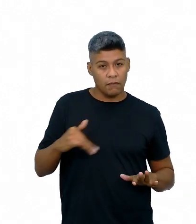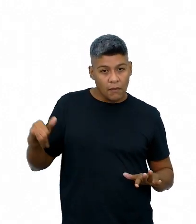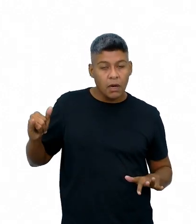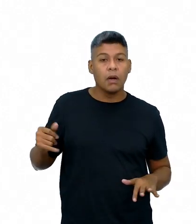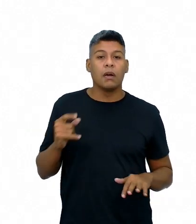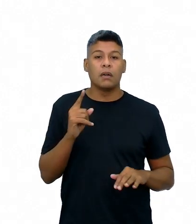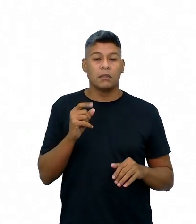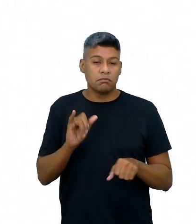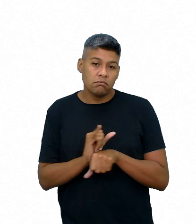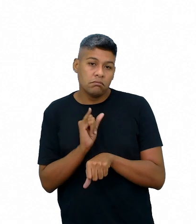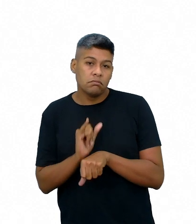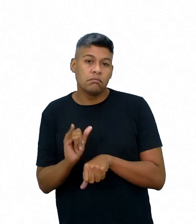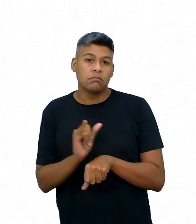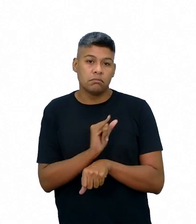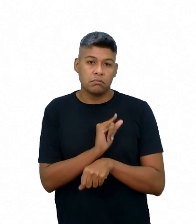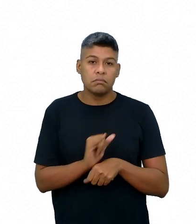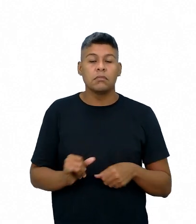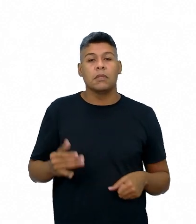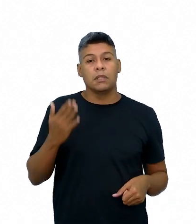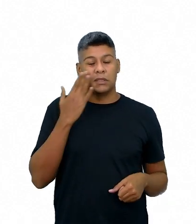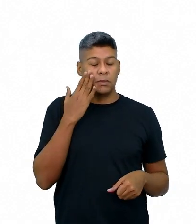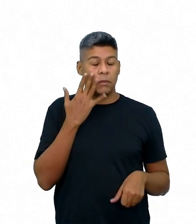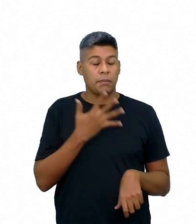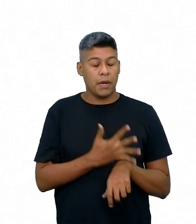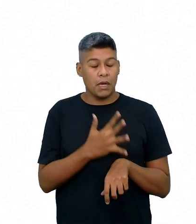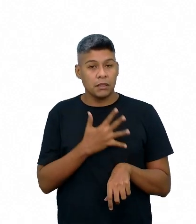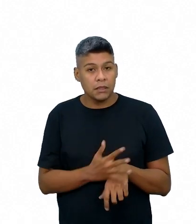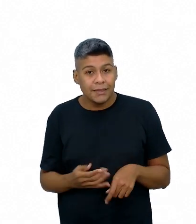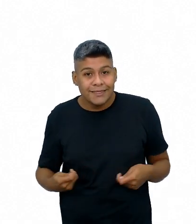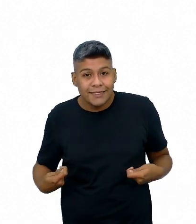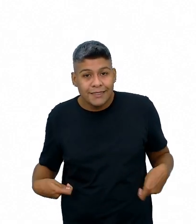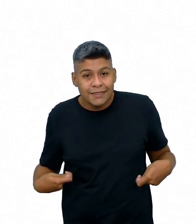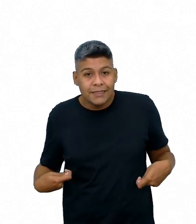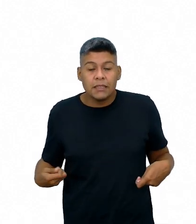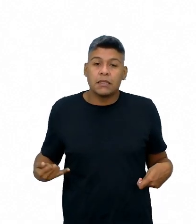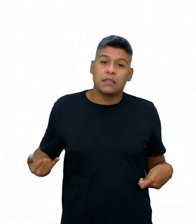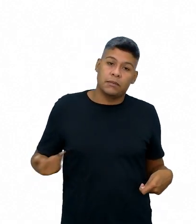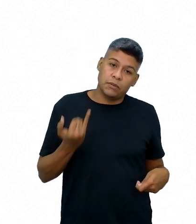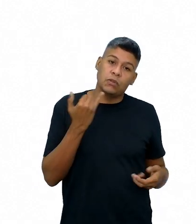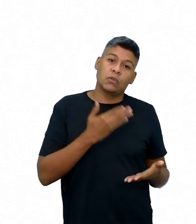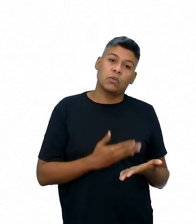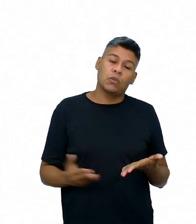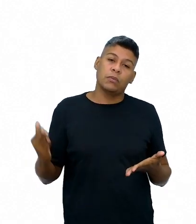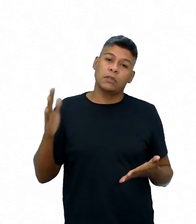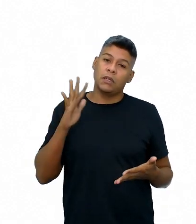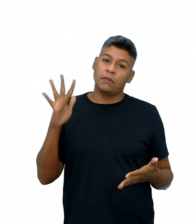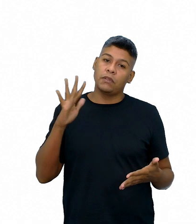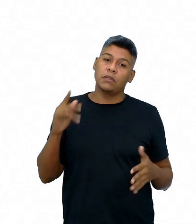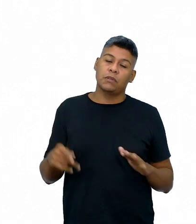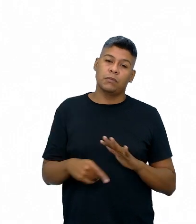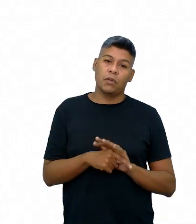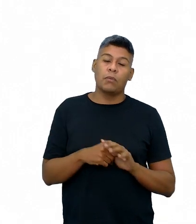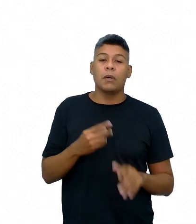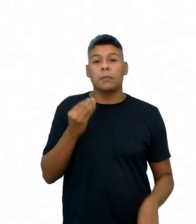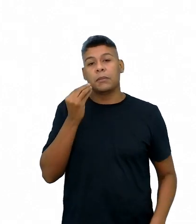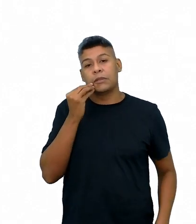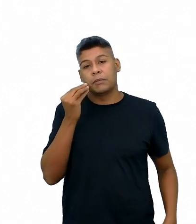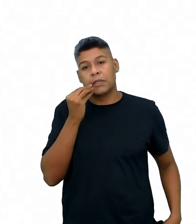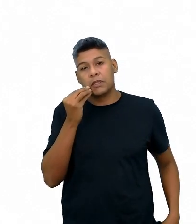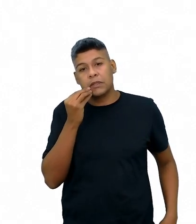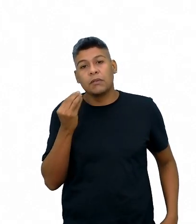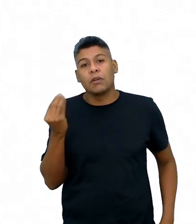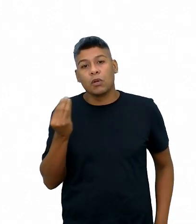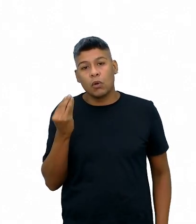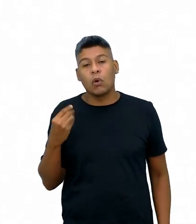estratégias, adquirindo a prática necessária. O importante é começar a refletir sobre essa perspectiva e sobre